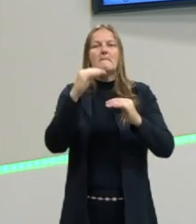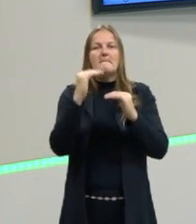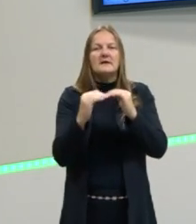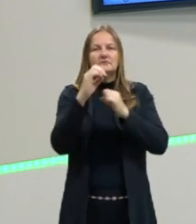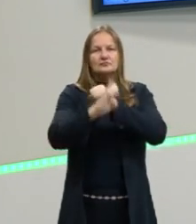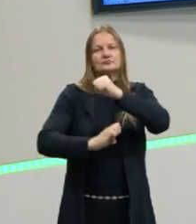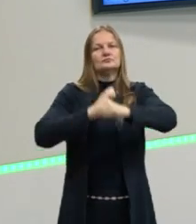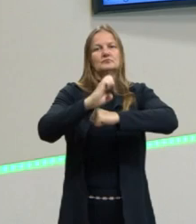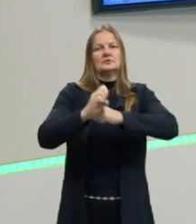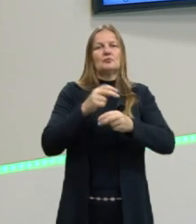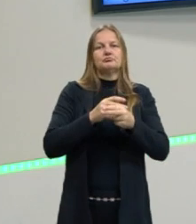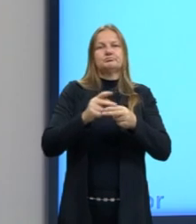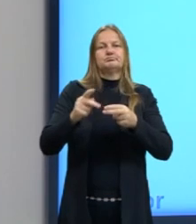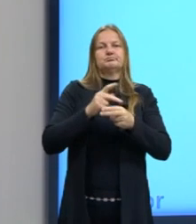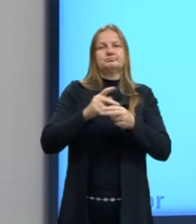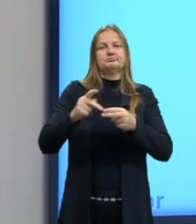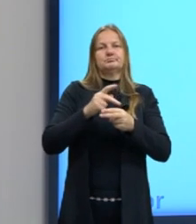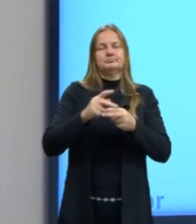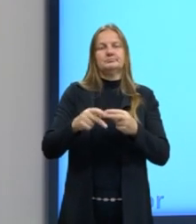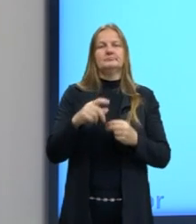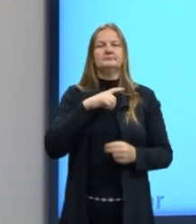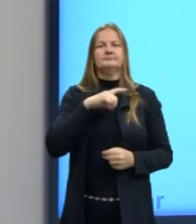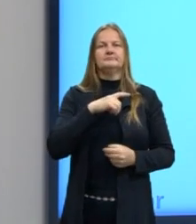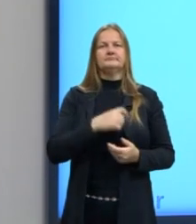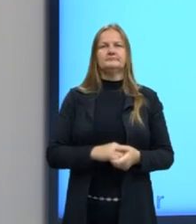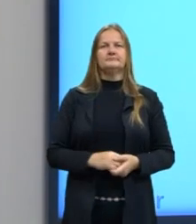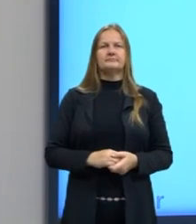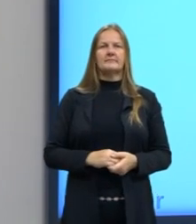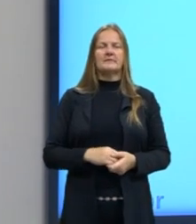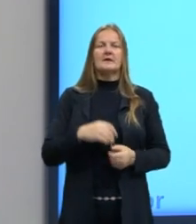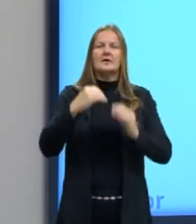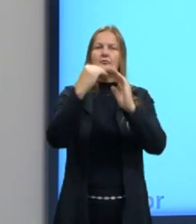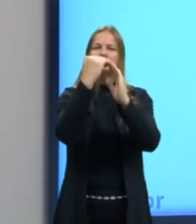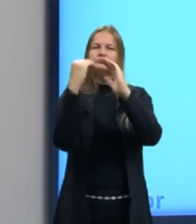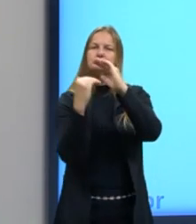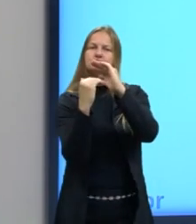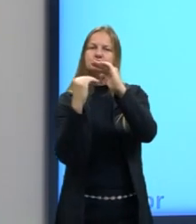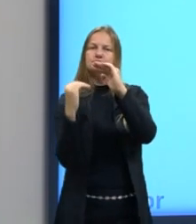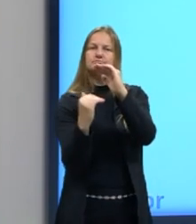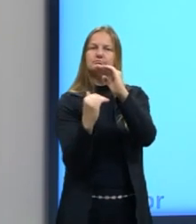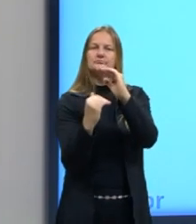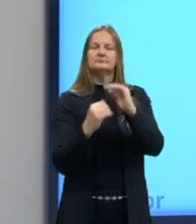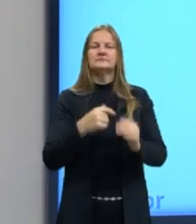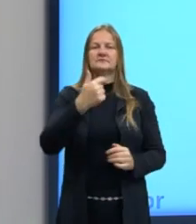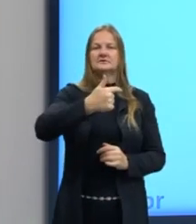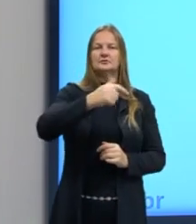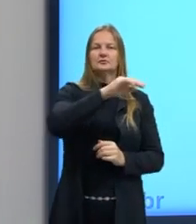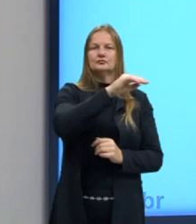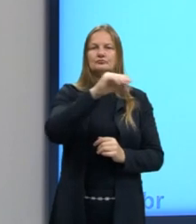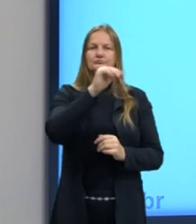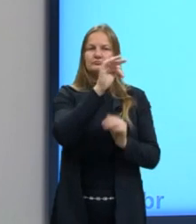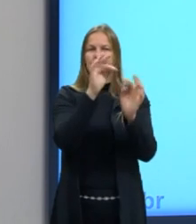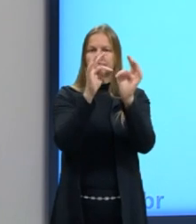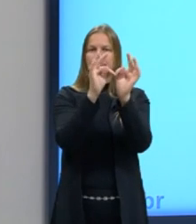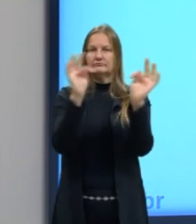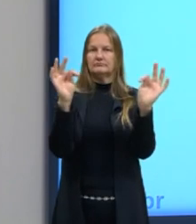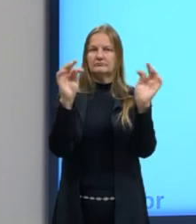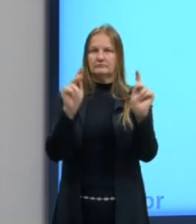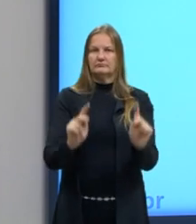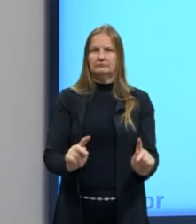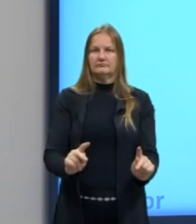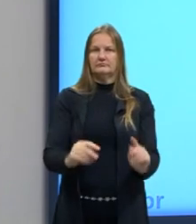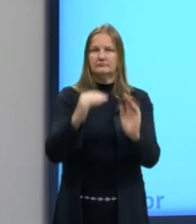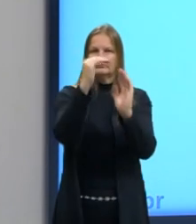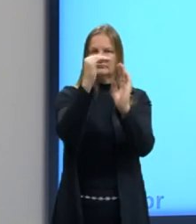elétrons. Aí nós temos os elementos do segundo período, da tabela